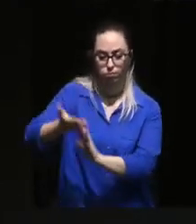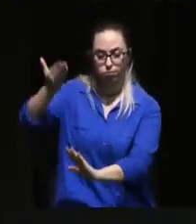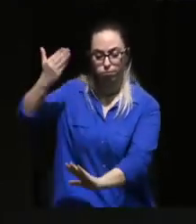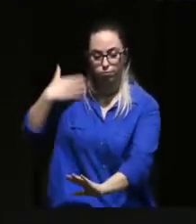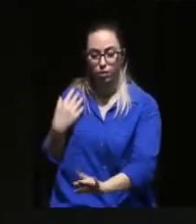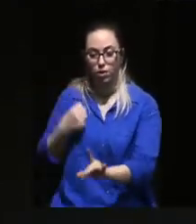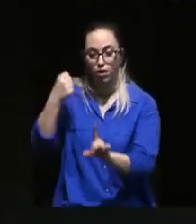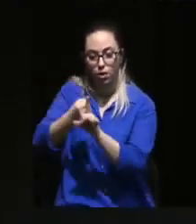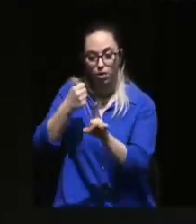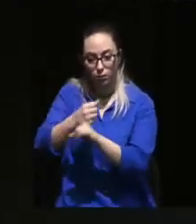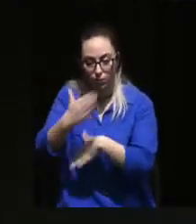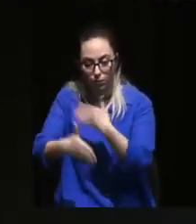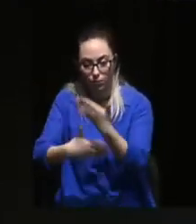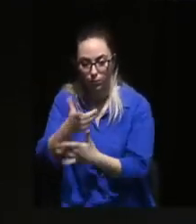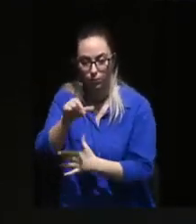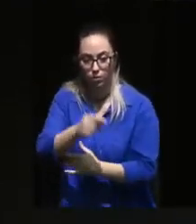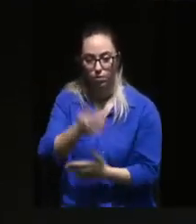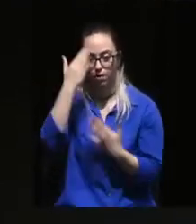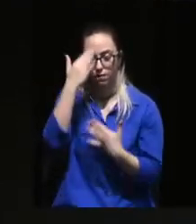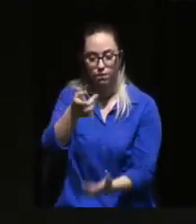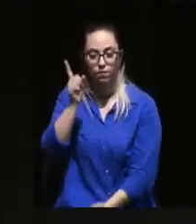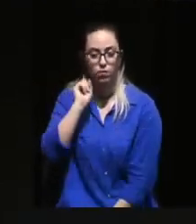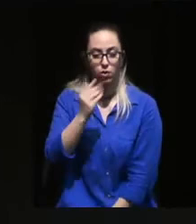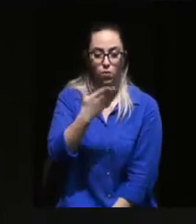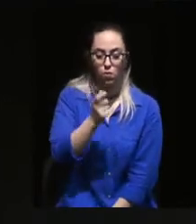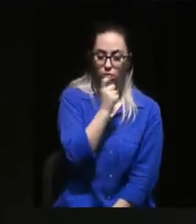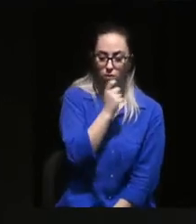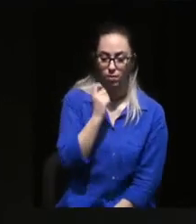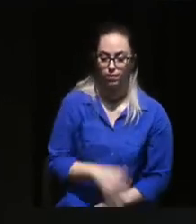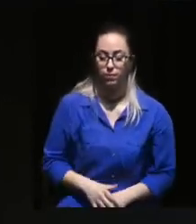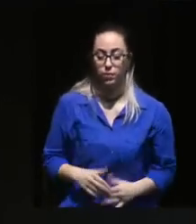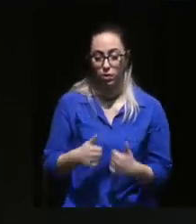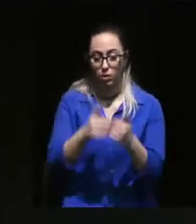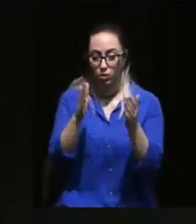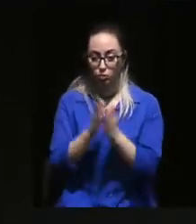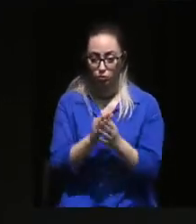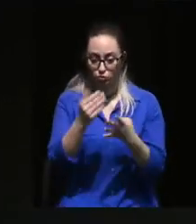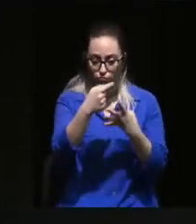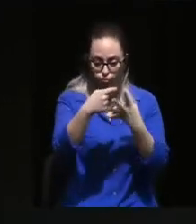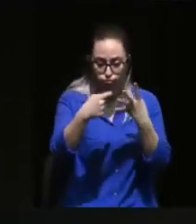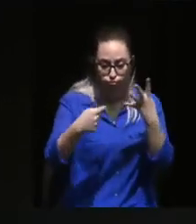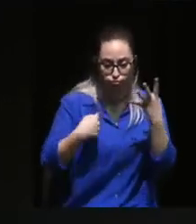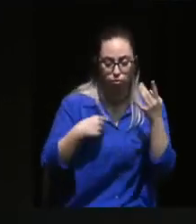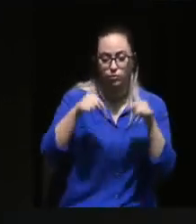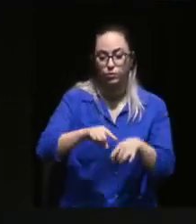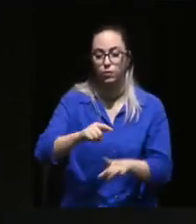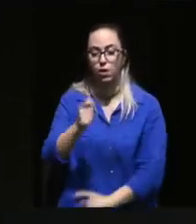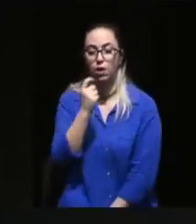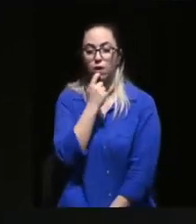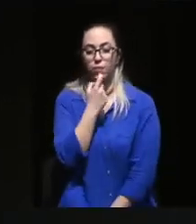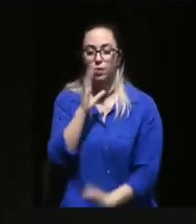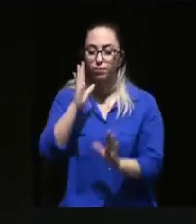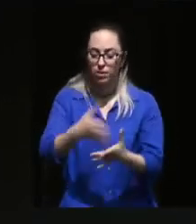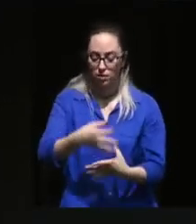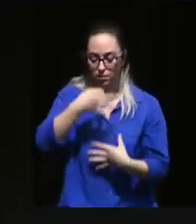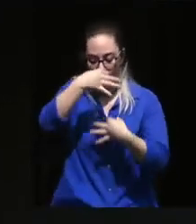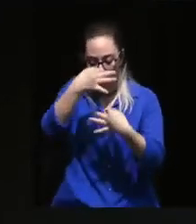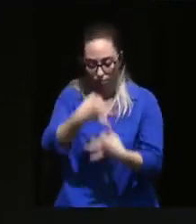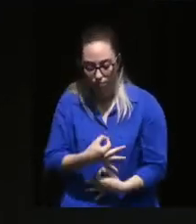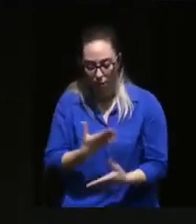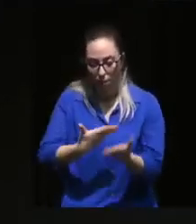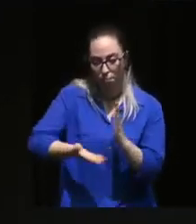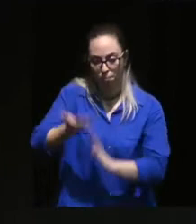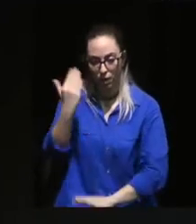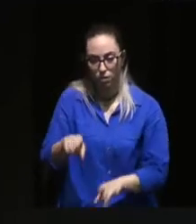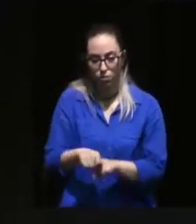atual e é precisa ser reforçada, viva o 1º de maio. E por todos estes primeiros motivos, este mês de abril deve ainda ser mais consciente, um